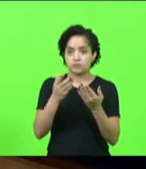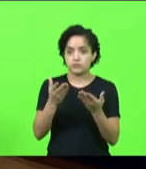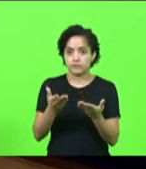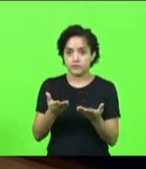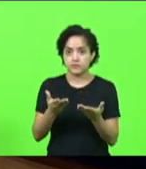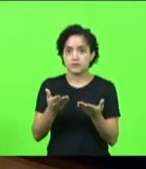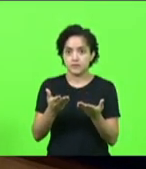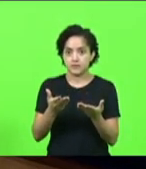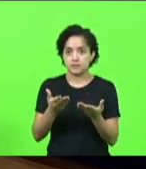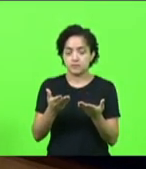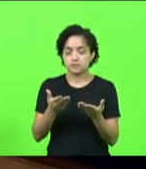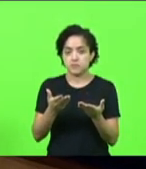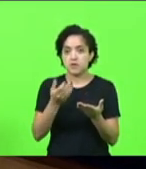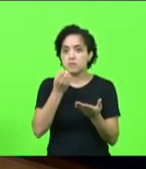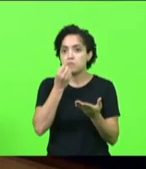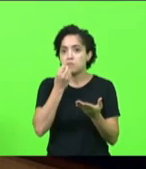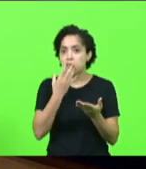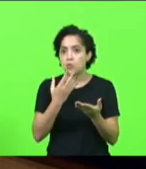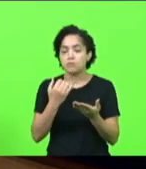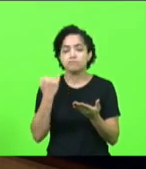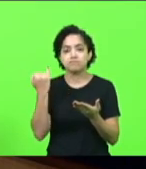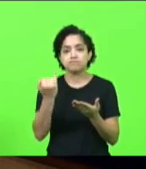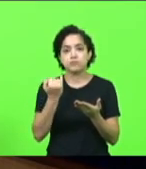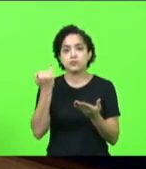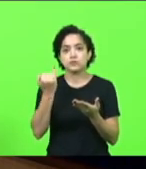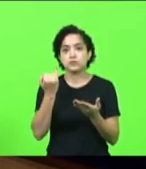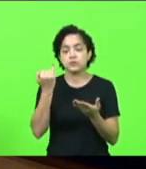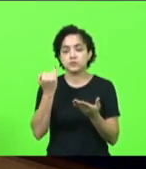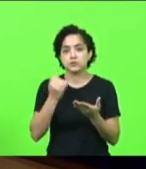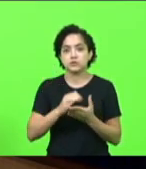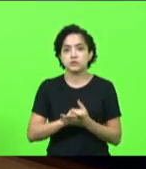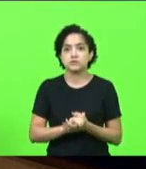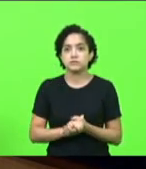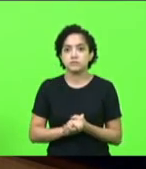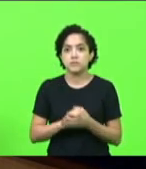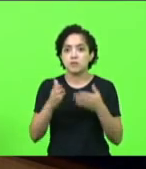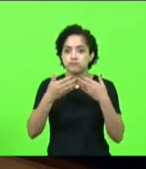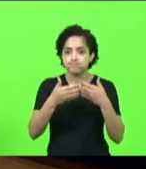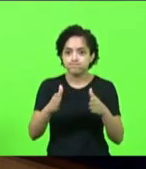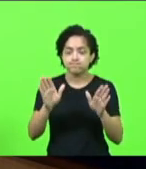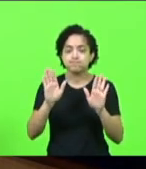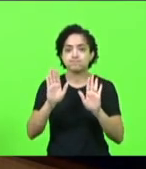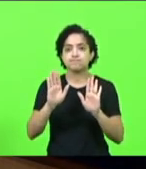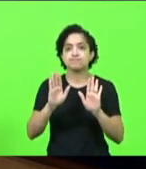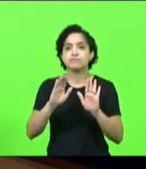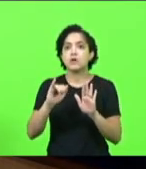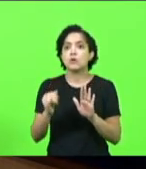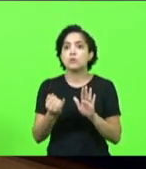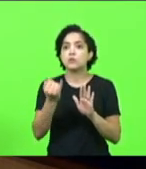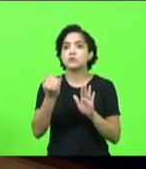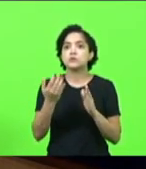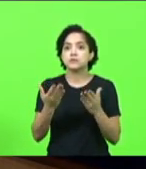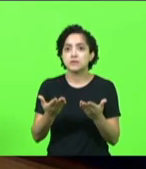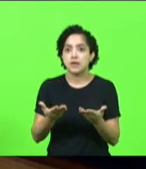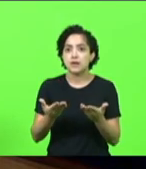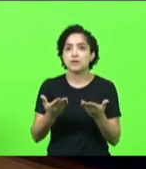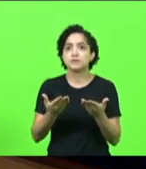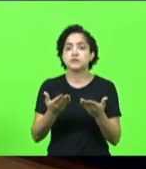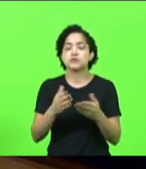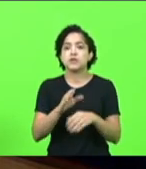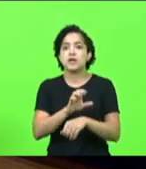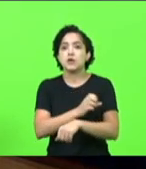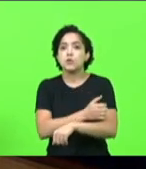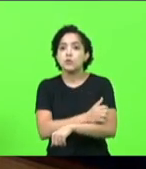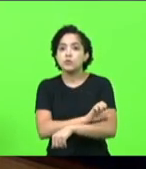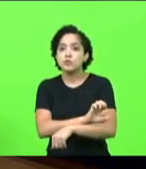por demais nobre necessária de abrir oportunidade através do estágio que é um